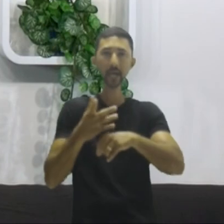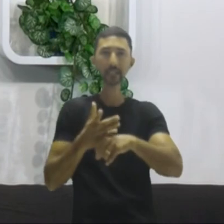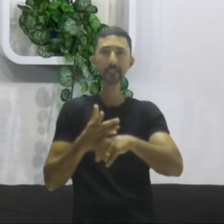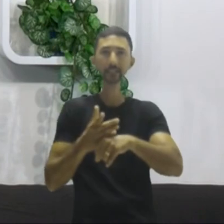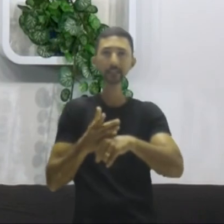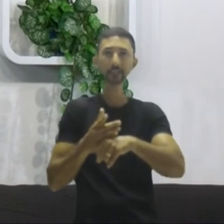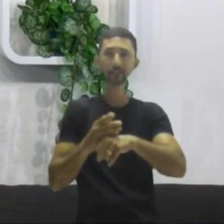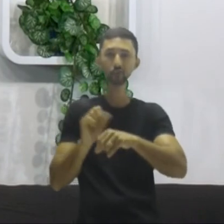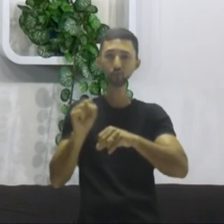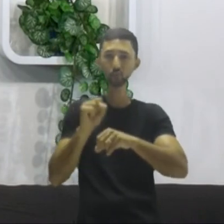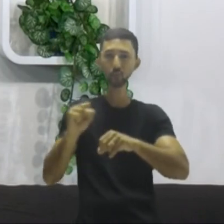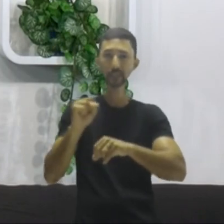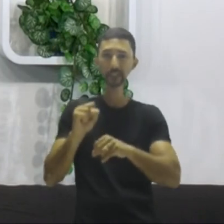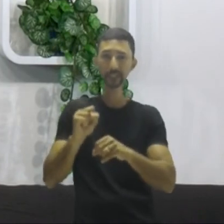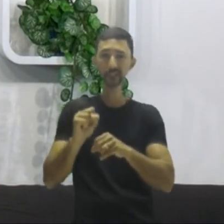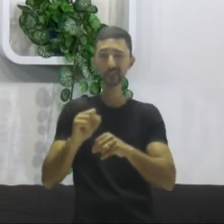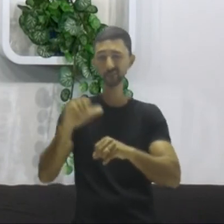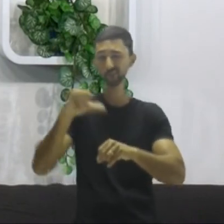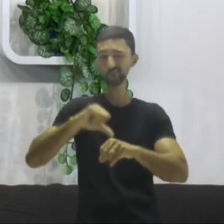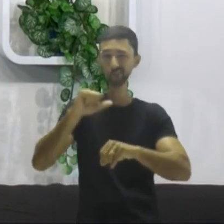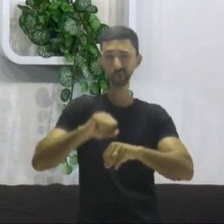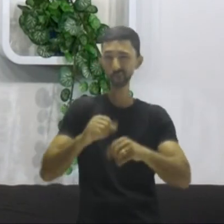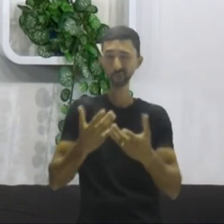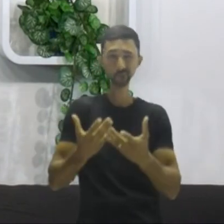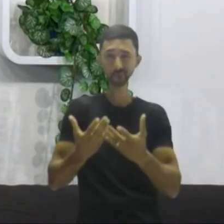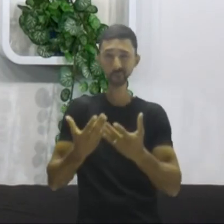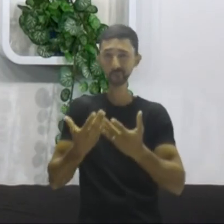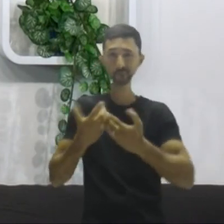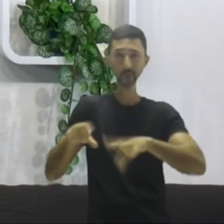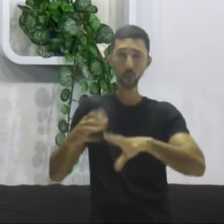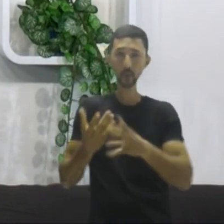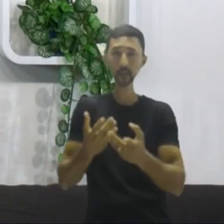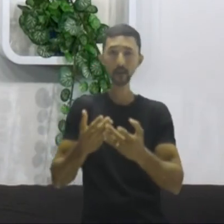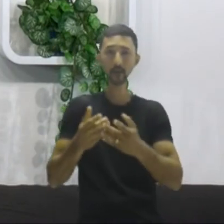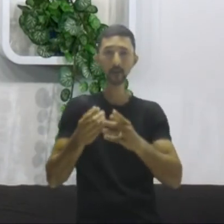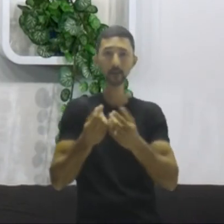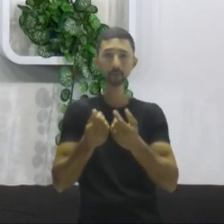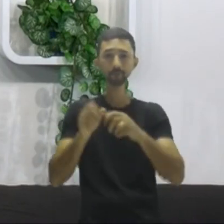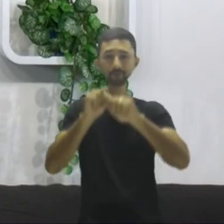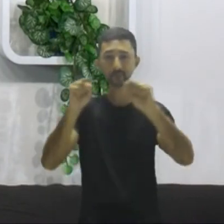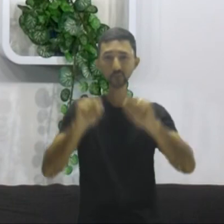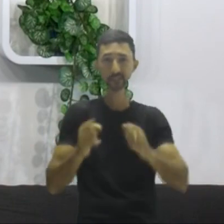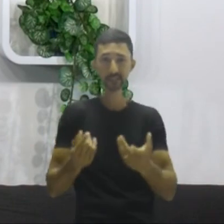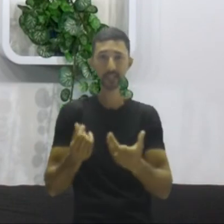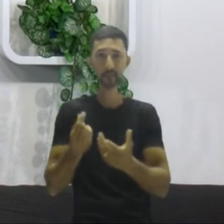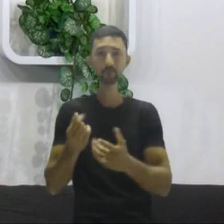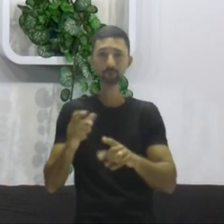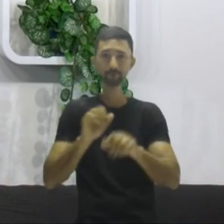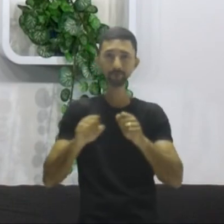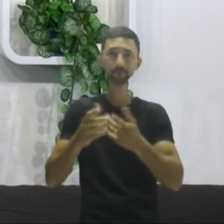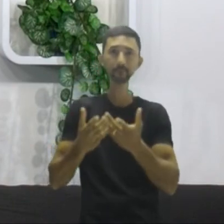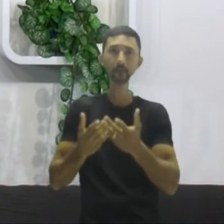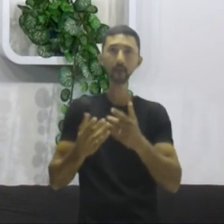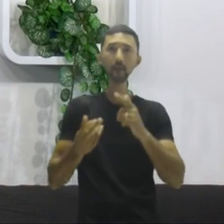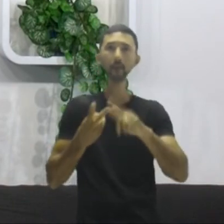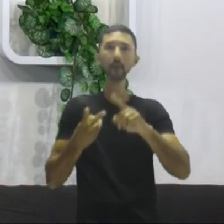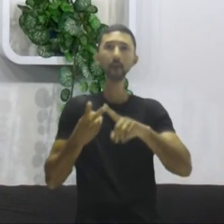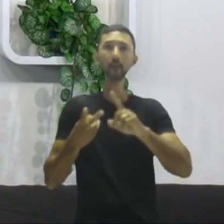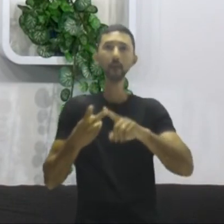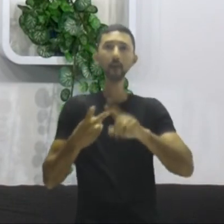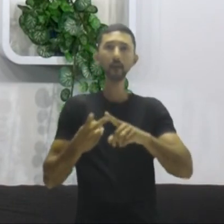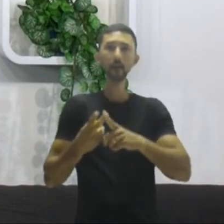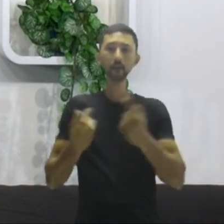um, insatisfeitos com o socialismo, ex-socialistas, insatisfeitos. Dois, eles estão com